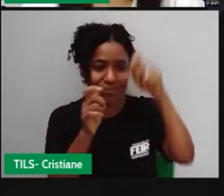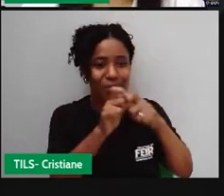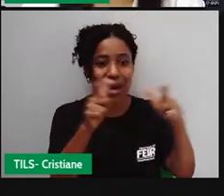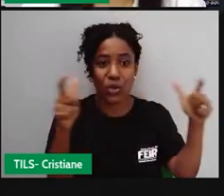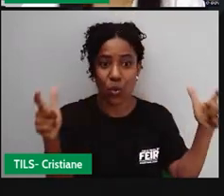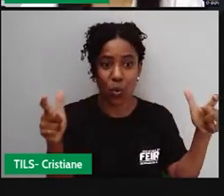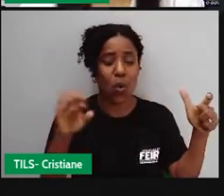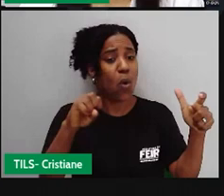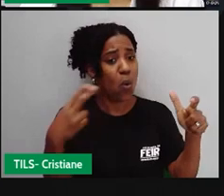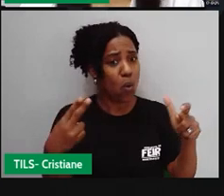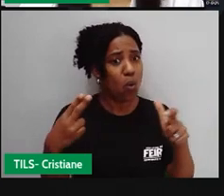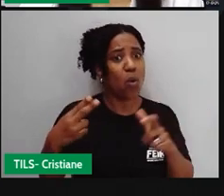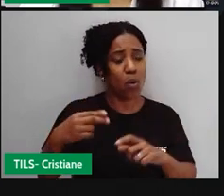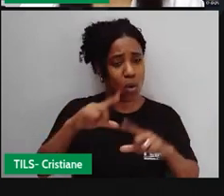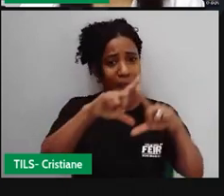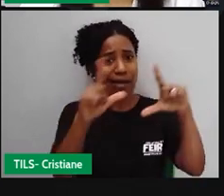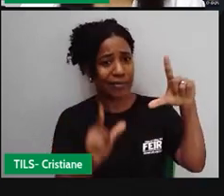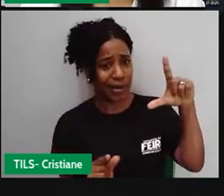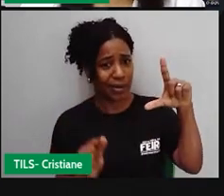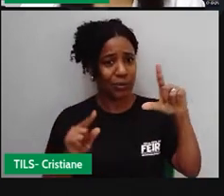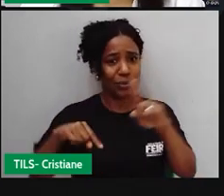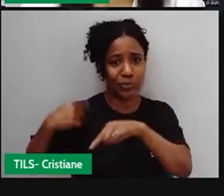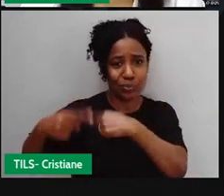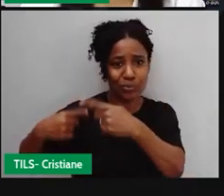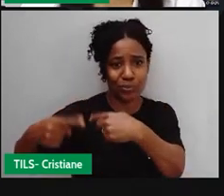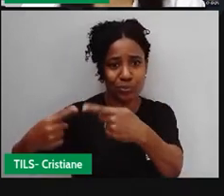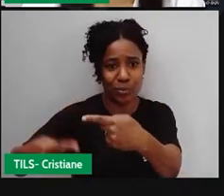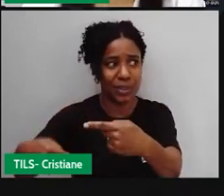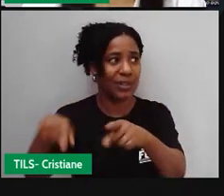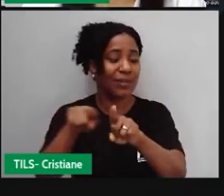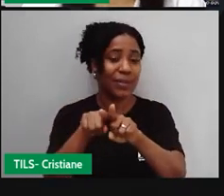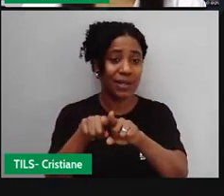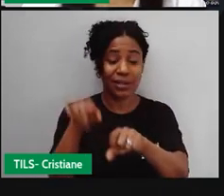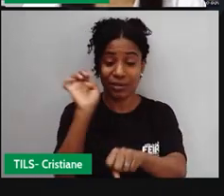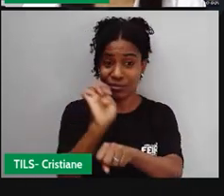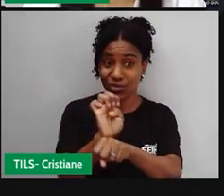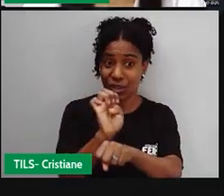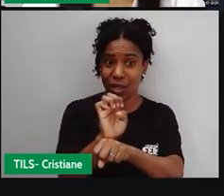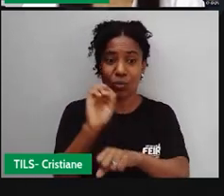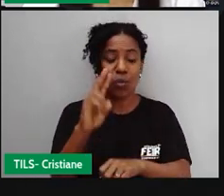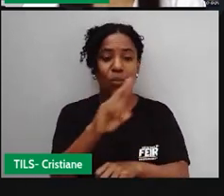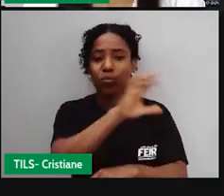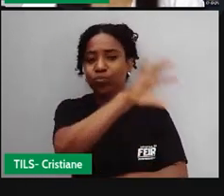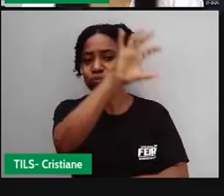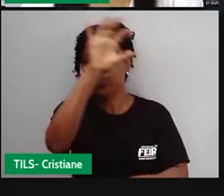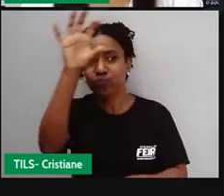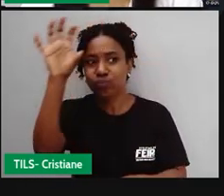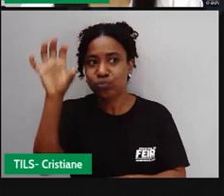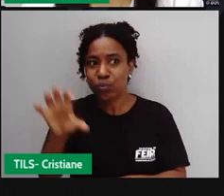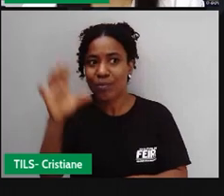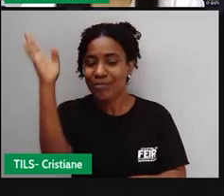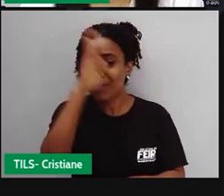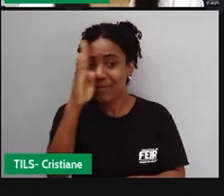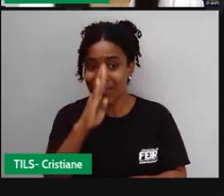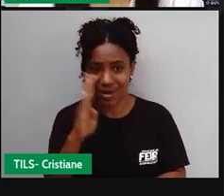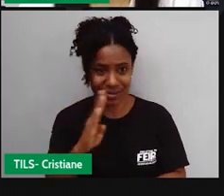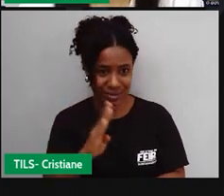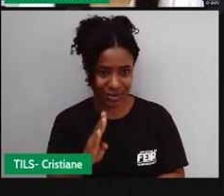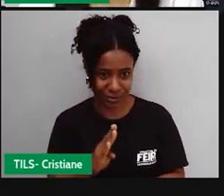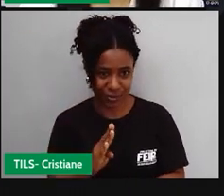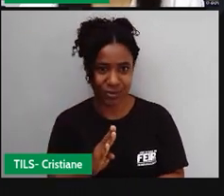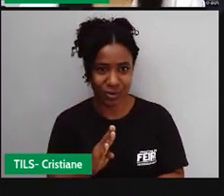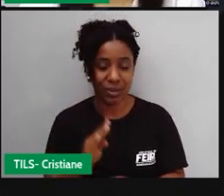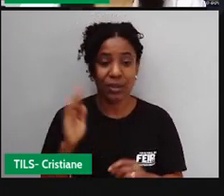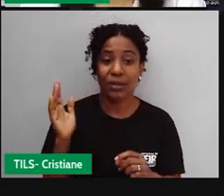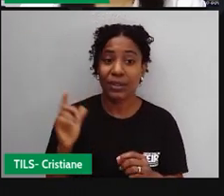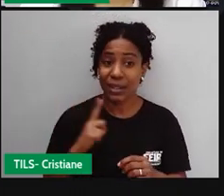africanos e também existem estados, né? Ou regiões brasileiras em que há a predominância aí da